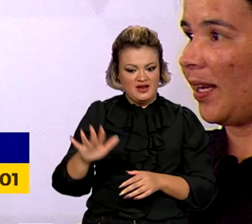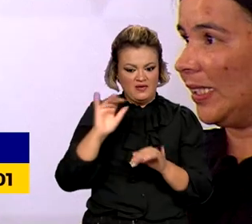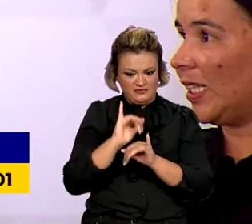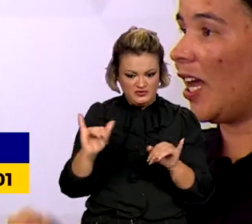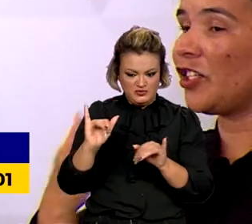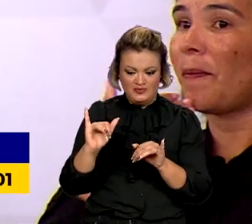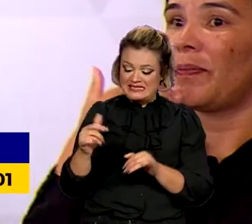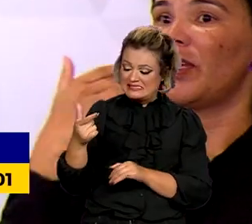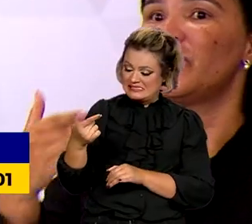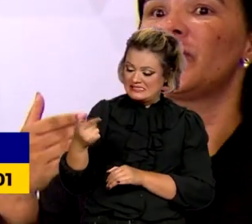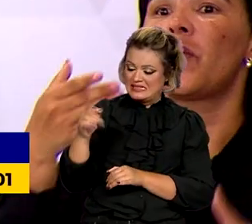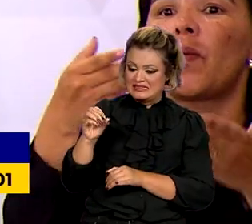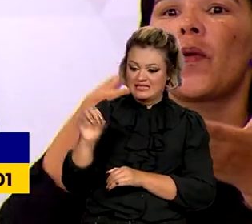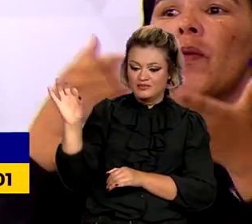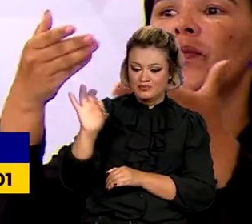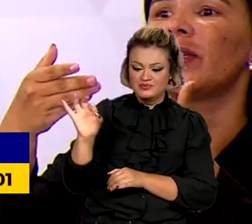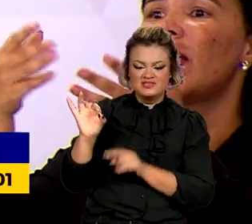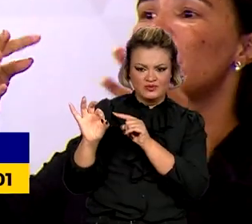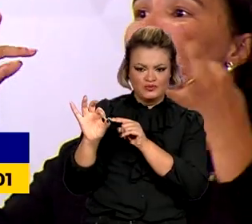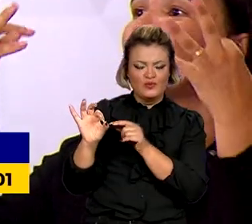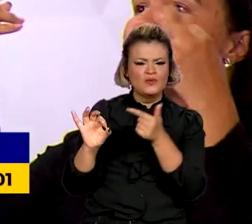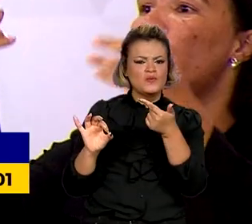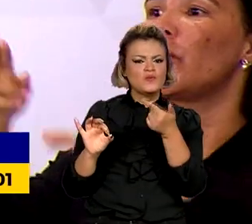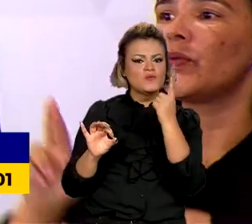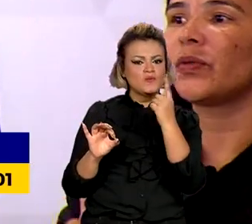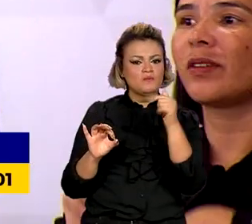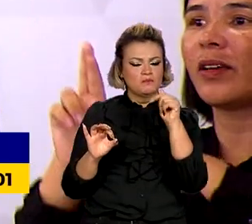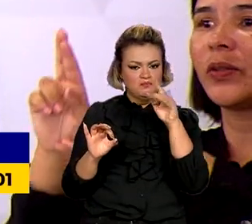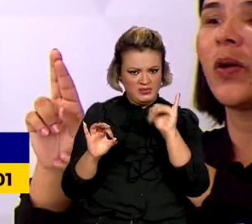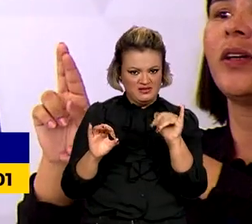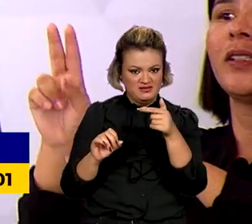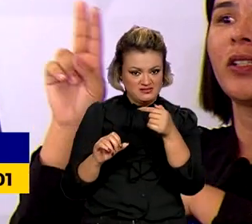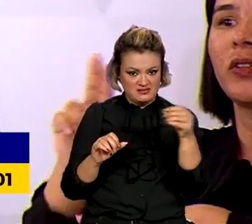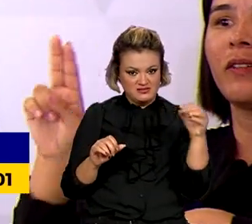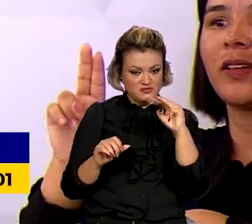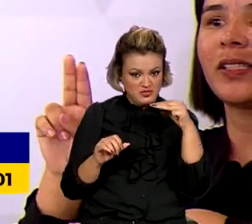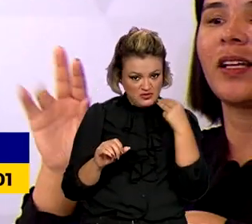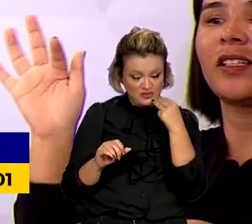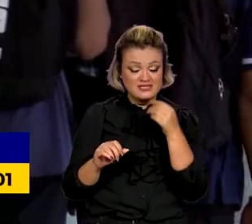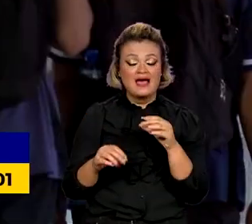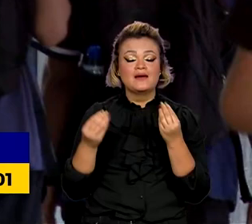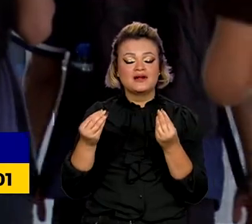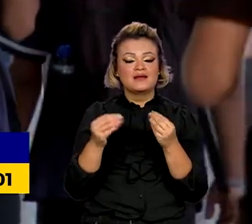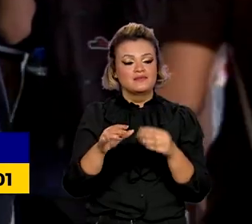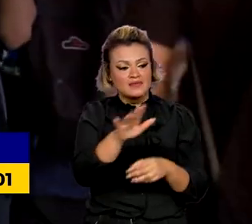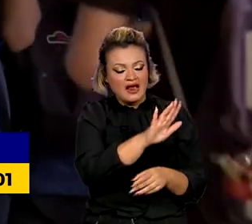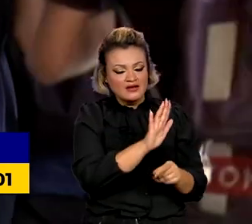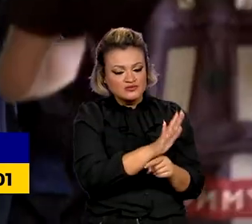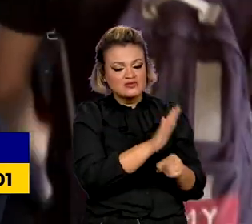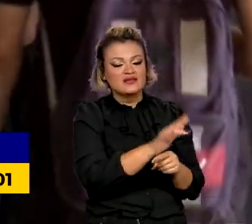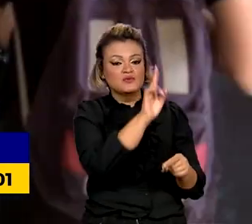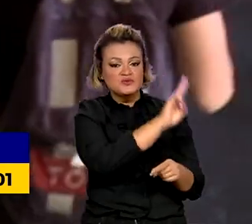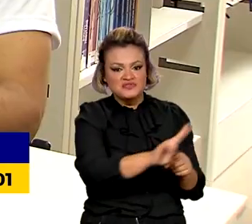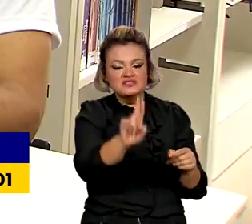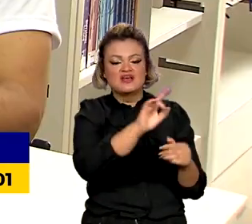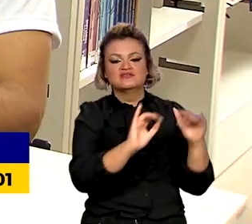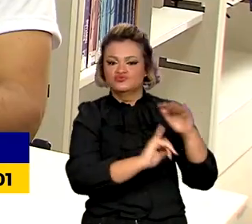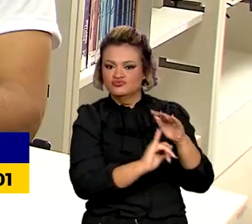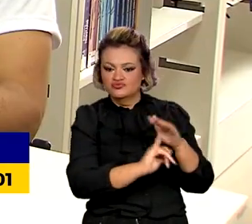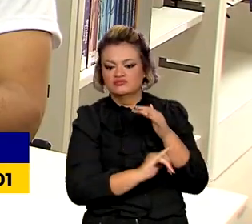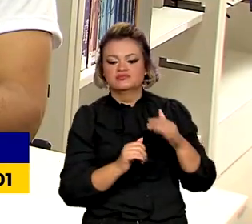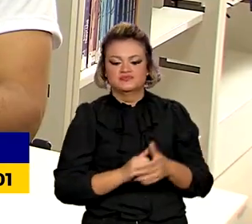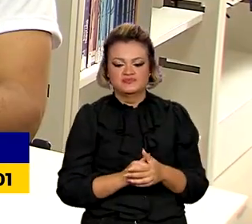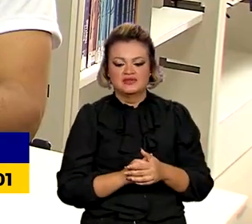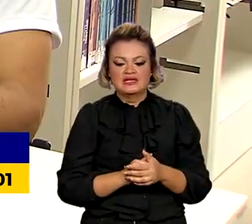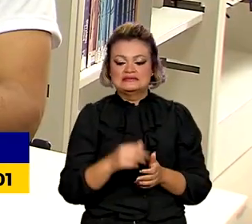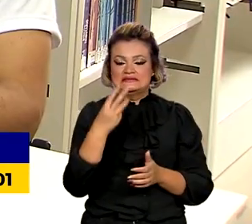70%, ou seja, 1 bilhão e 700 milhões, serão para recompor as finanças das universidades e institutos federais.